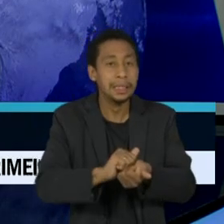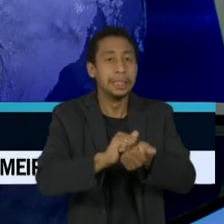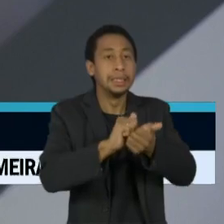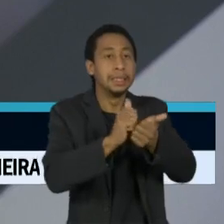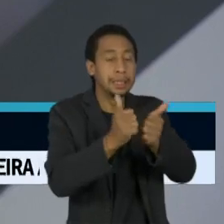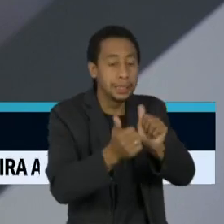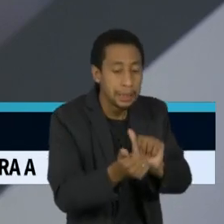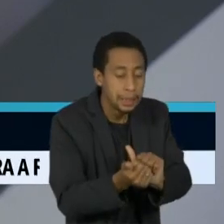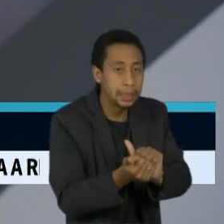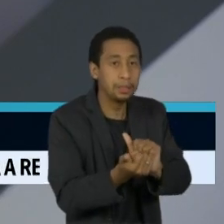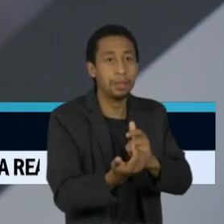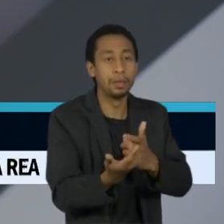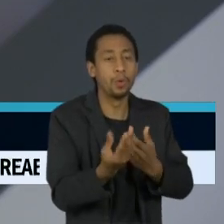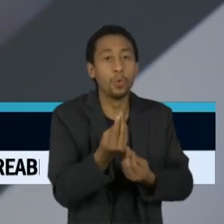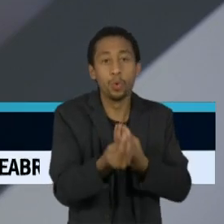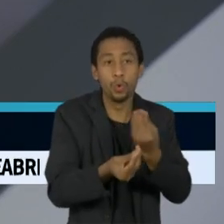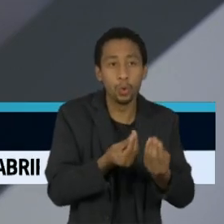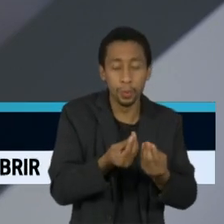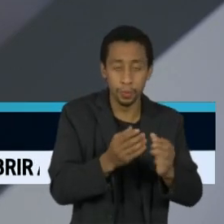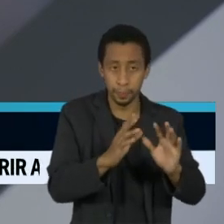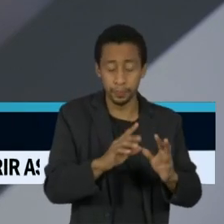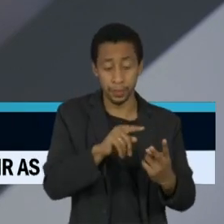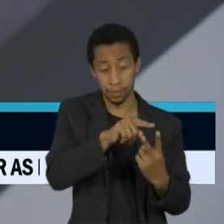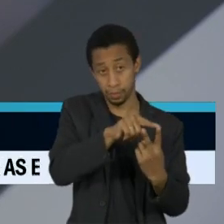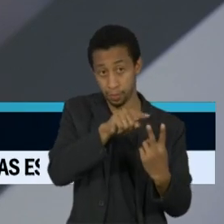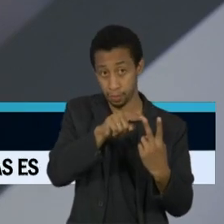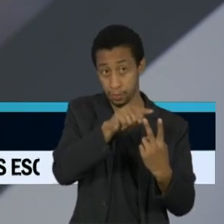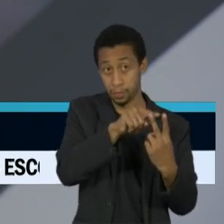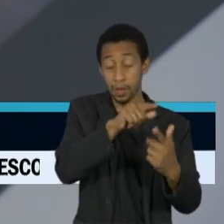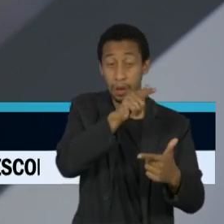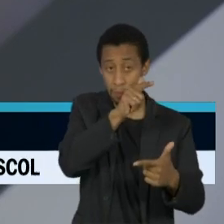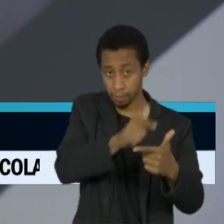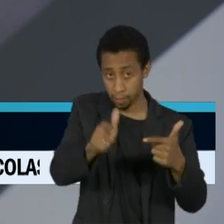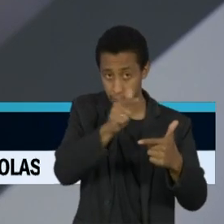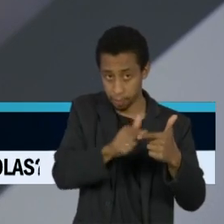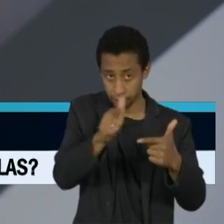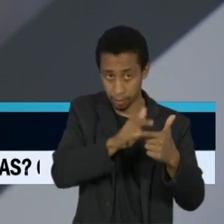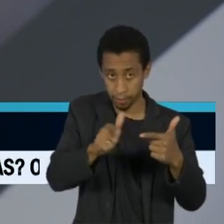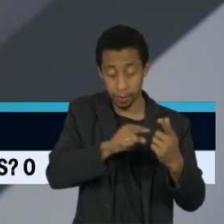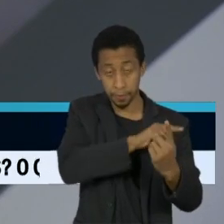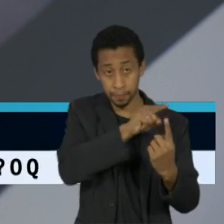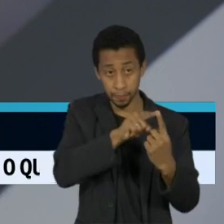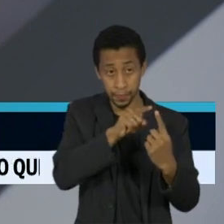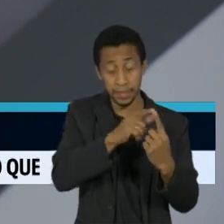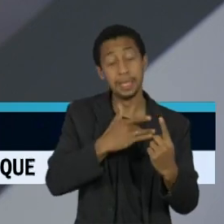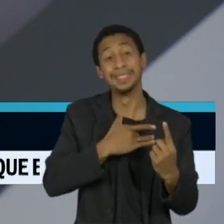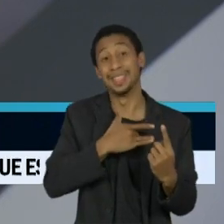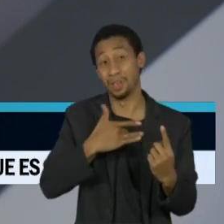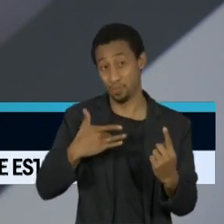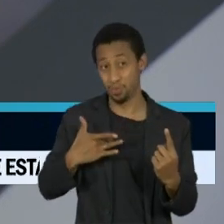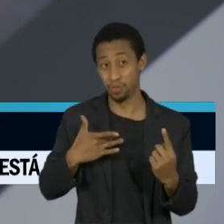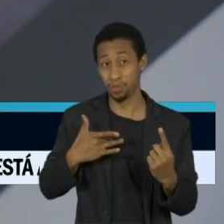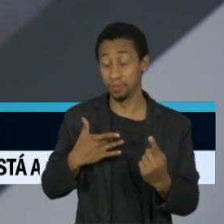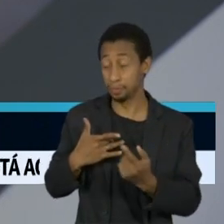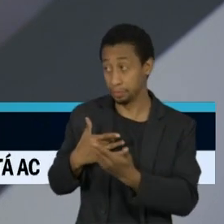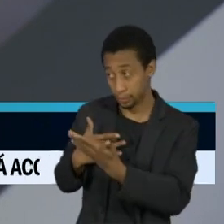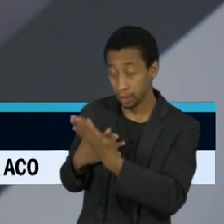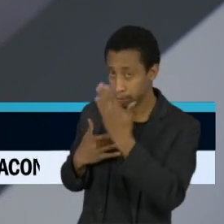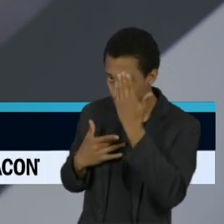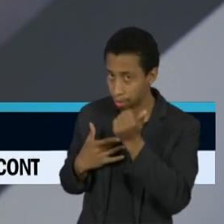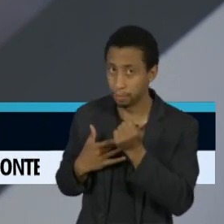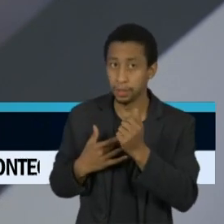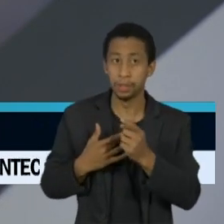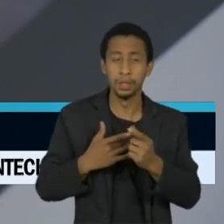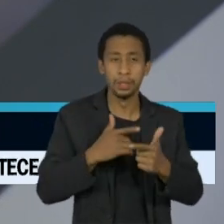acho que o maior problema que a gente tem são dois. O primeiro de saúde, que acho que o doutor é a pessoa aqui para poder dizer melhor, que é, enquanto